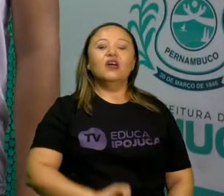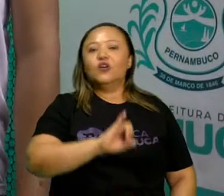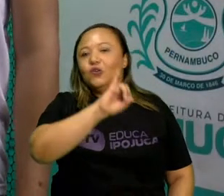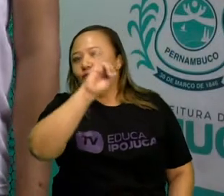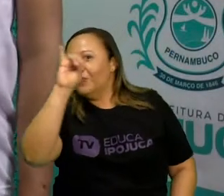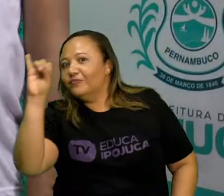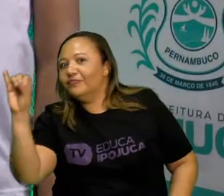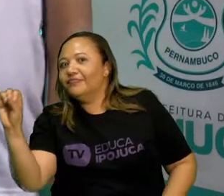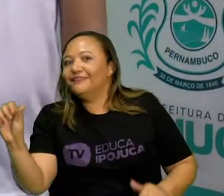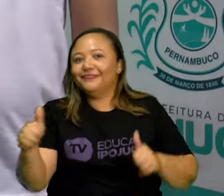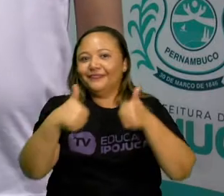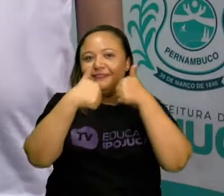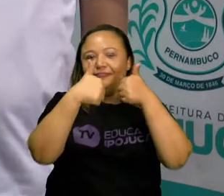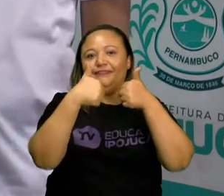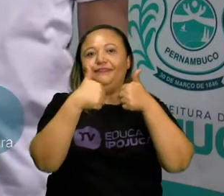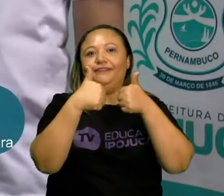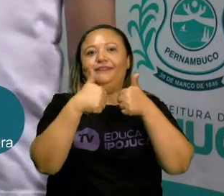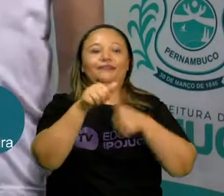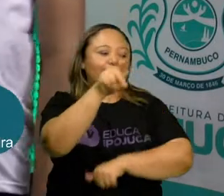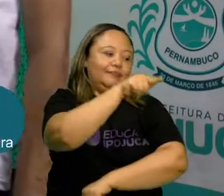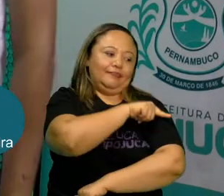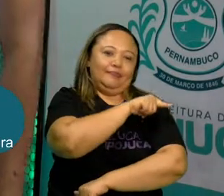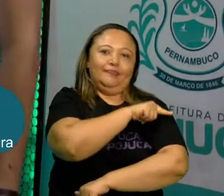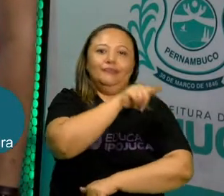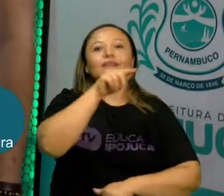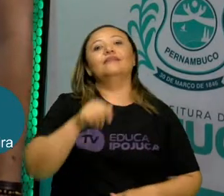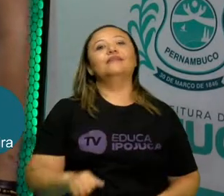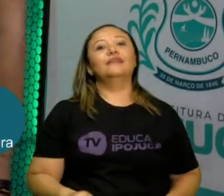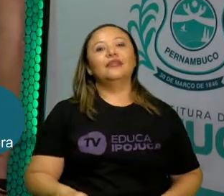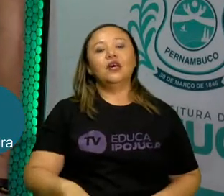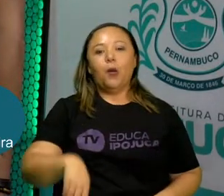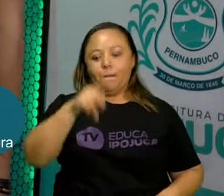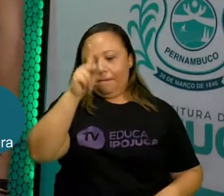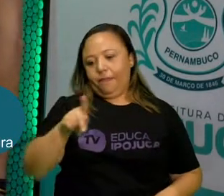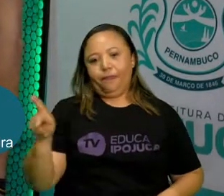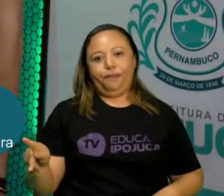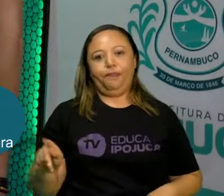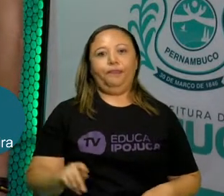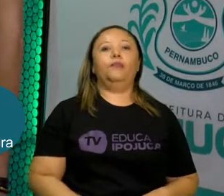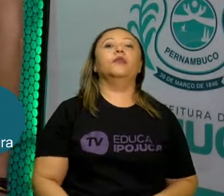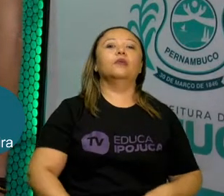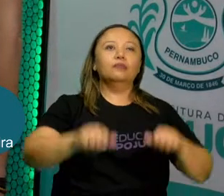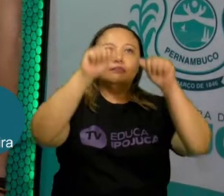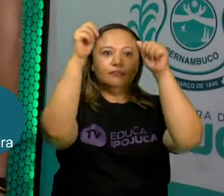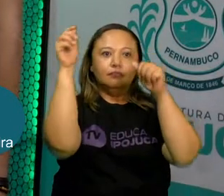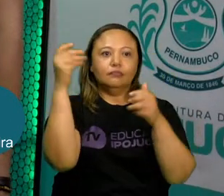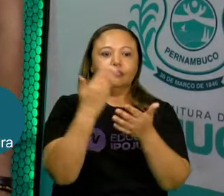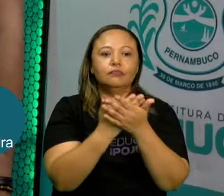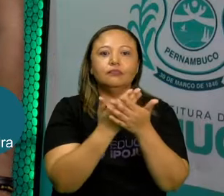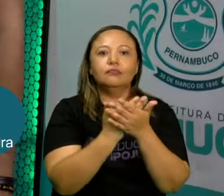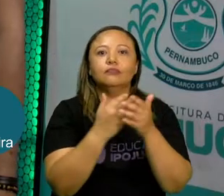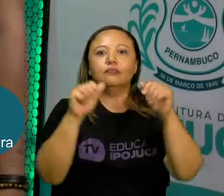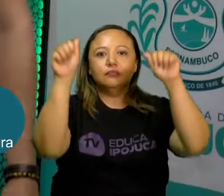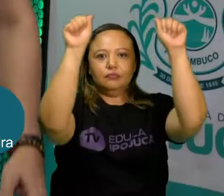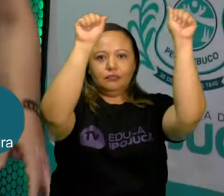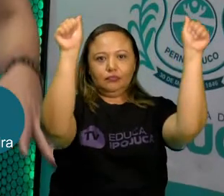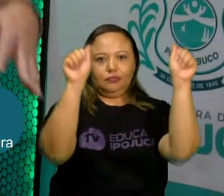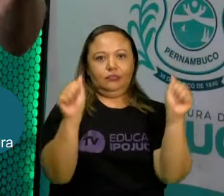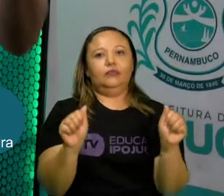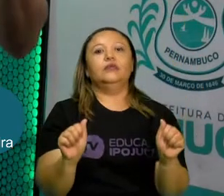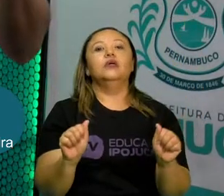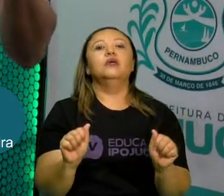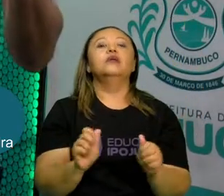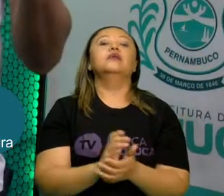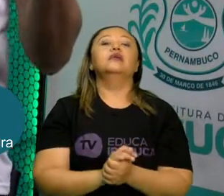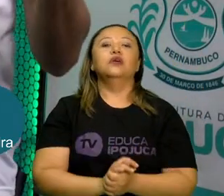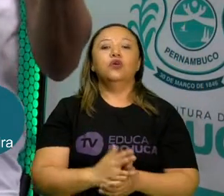Oi pessoal, tudo bom? Sétimo ano, professor Sandro Guerra mais uma vez, aula de artes pela TV Ipojuca para